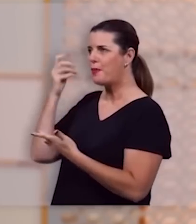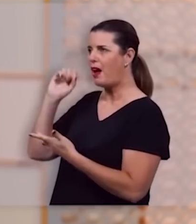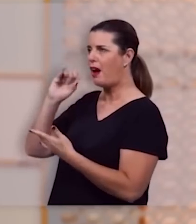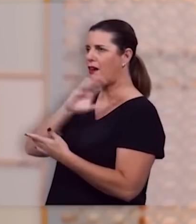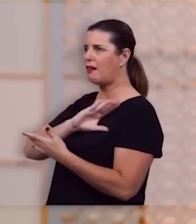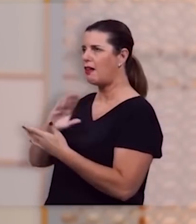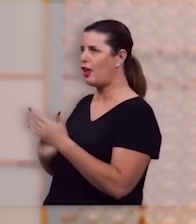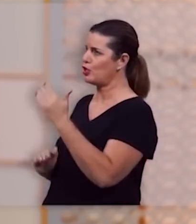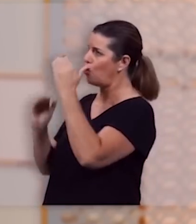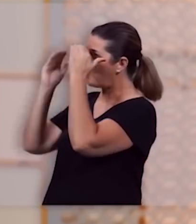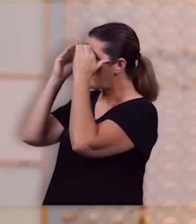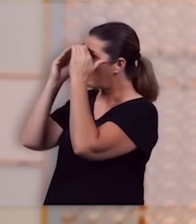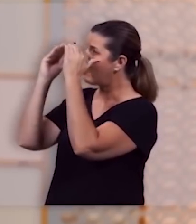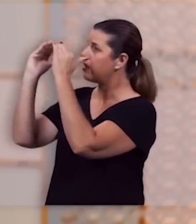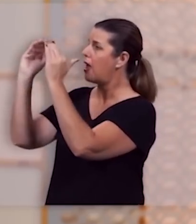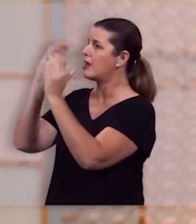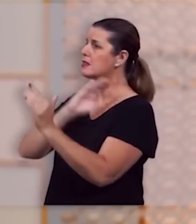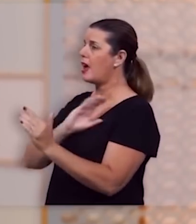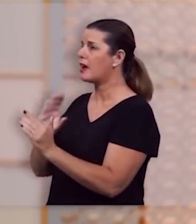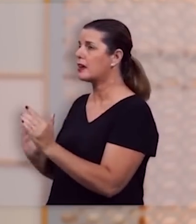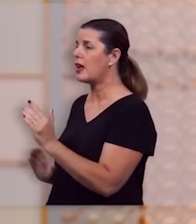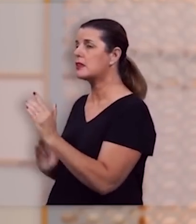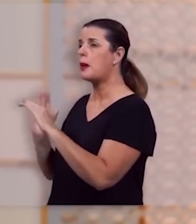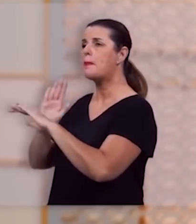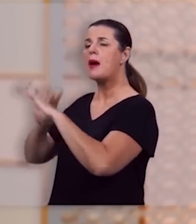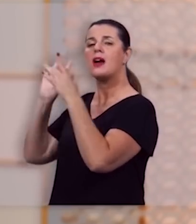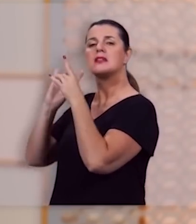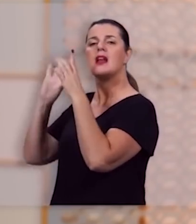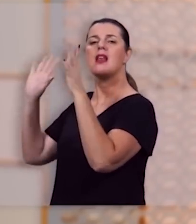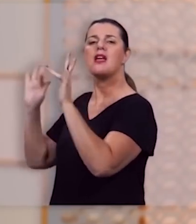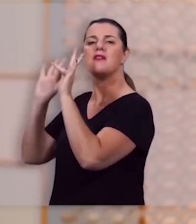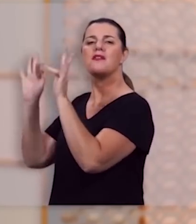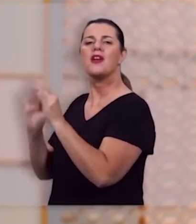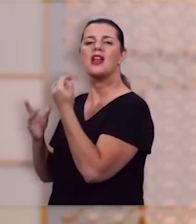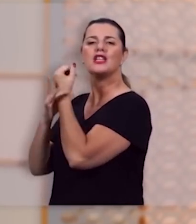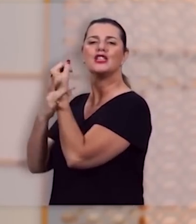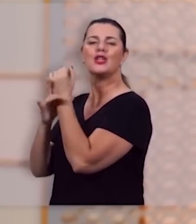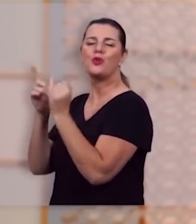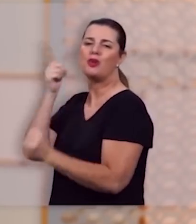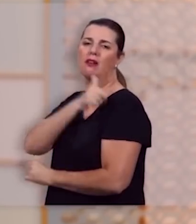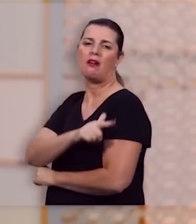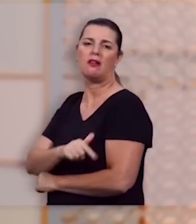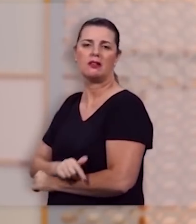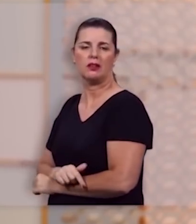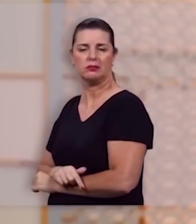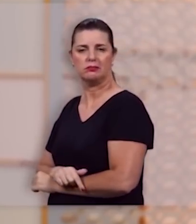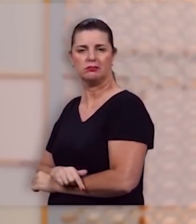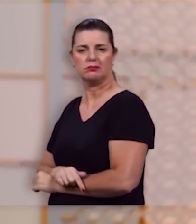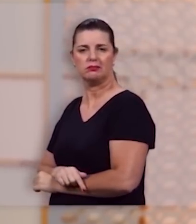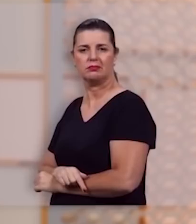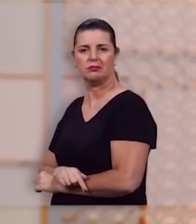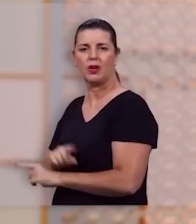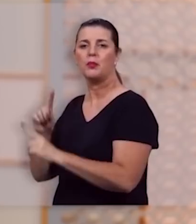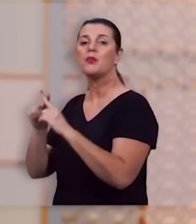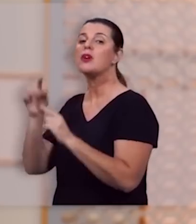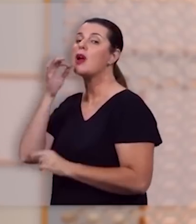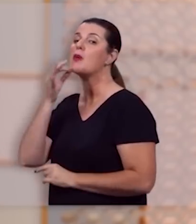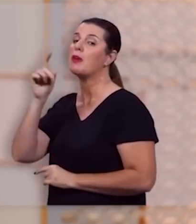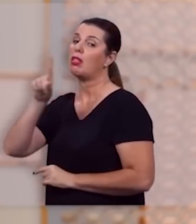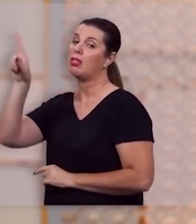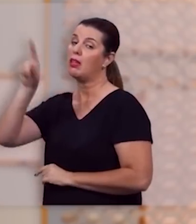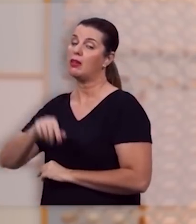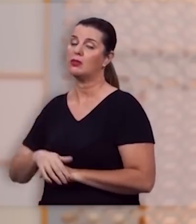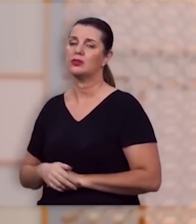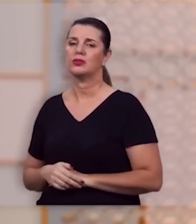sujeita a cristo mais livre mais feliz mais segura ela se sente porque este é o propósito de